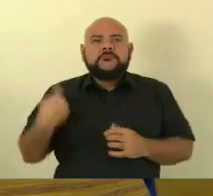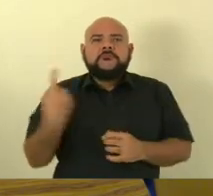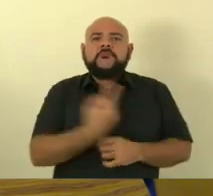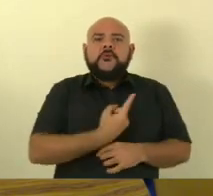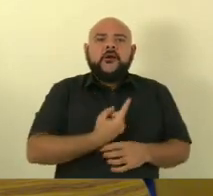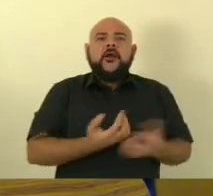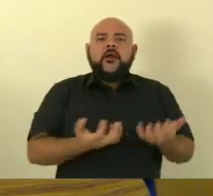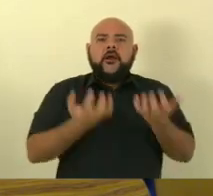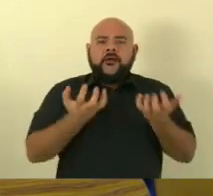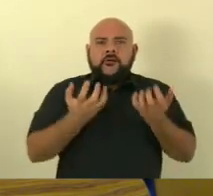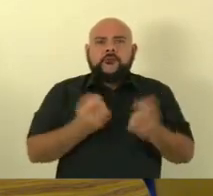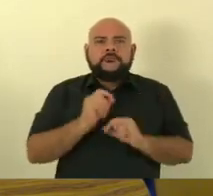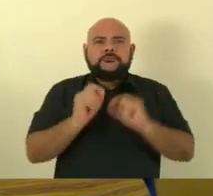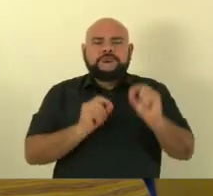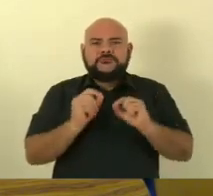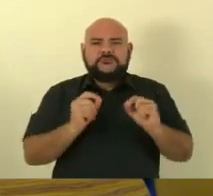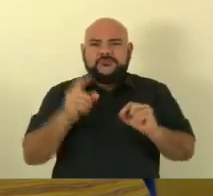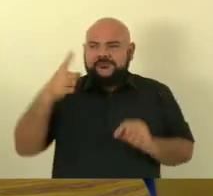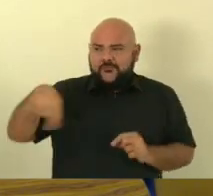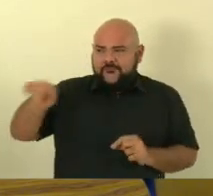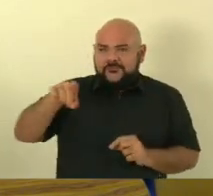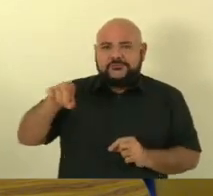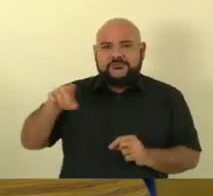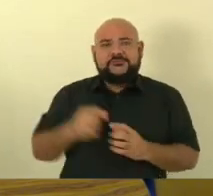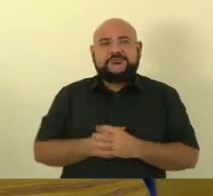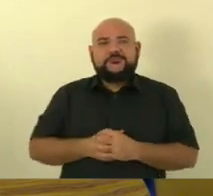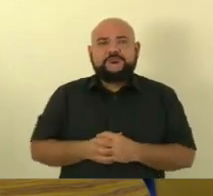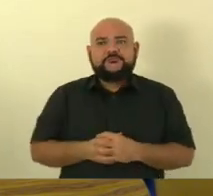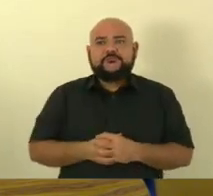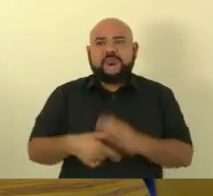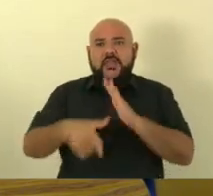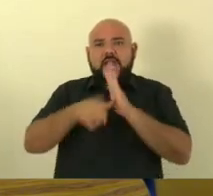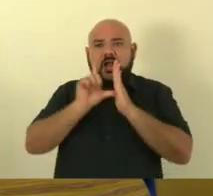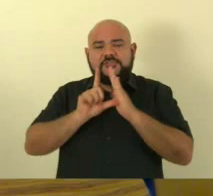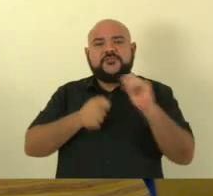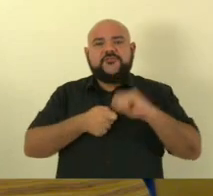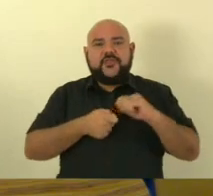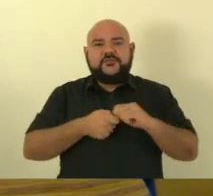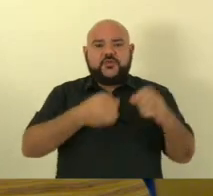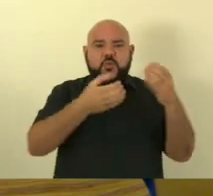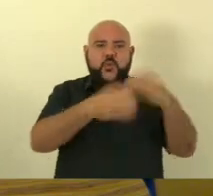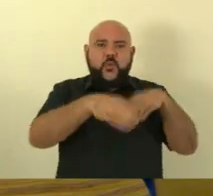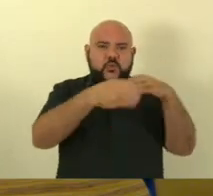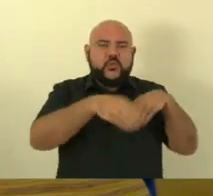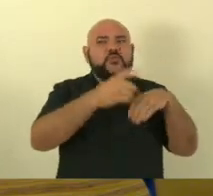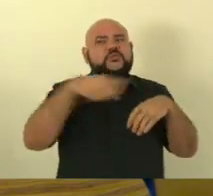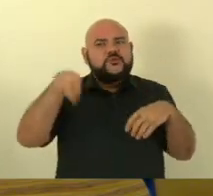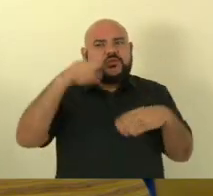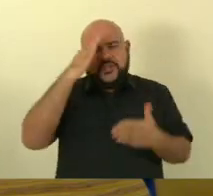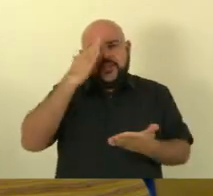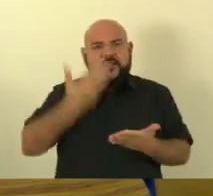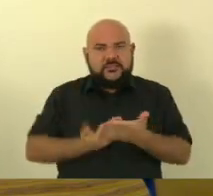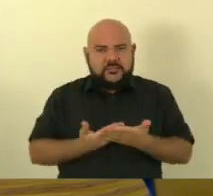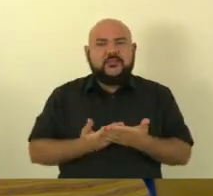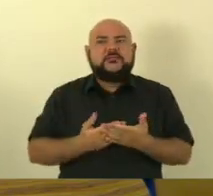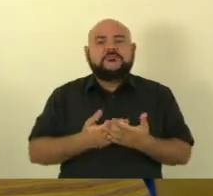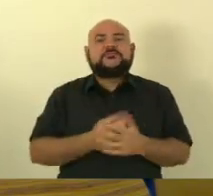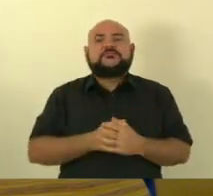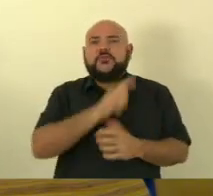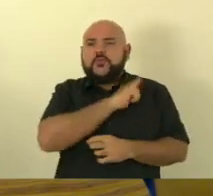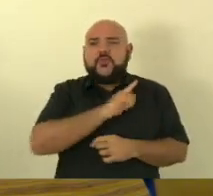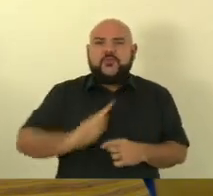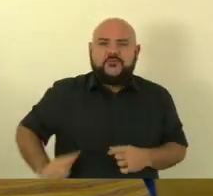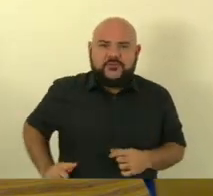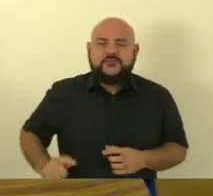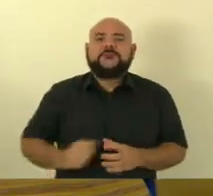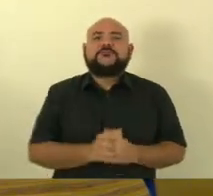vocês é que fizeram o concurso que acreditaram no governo que vocês